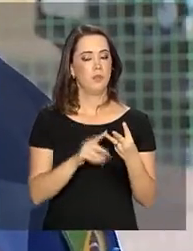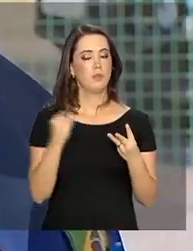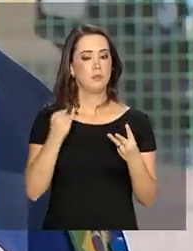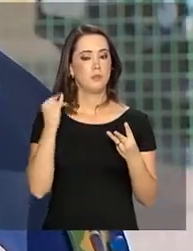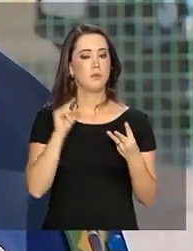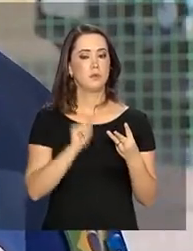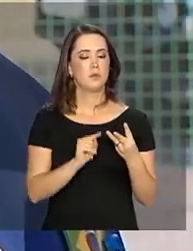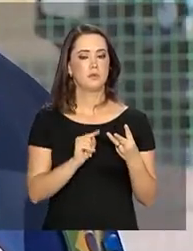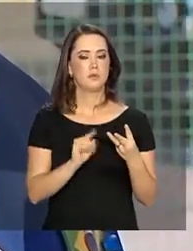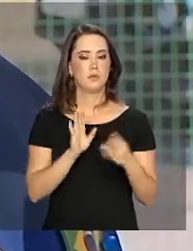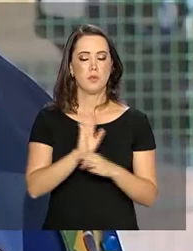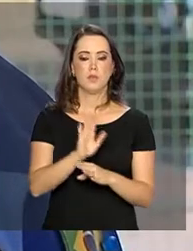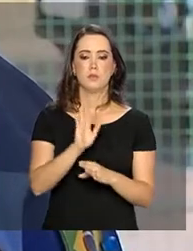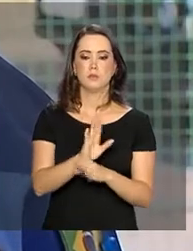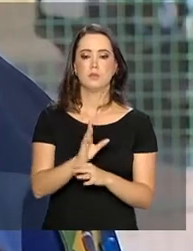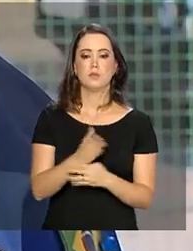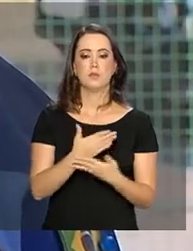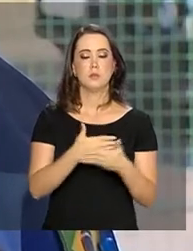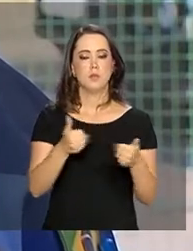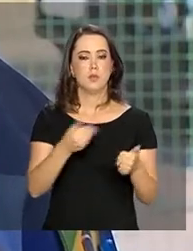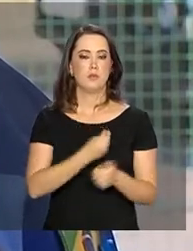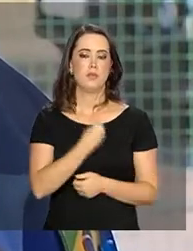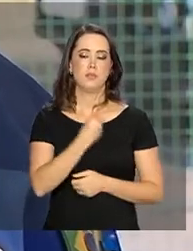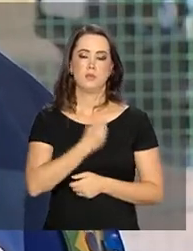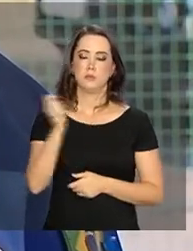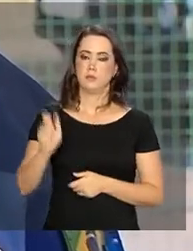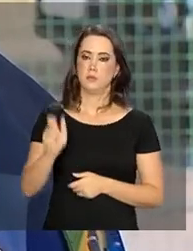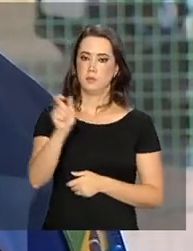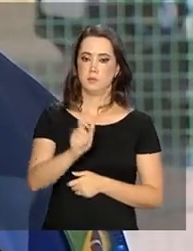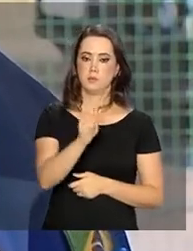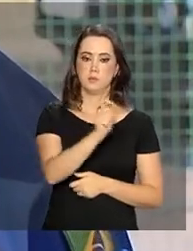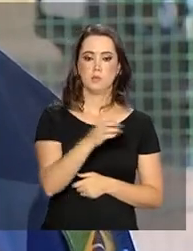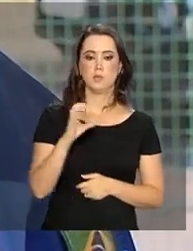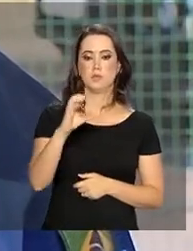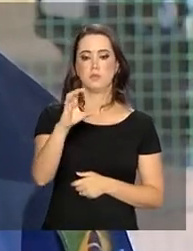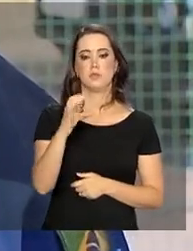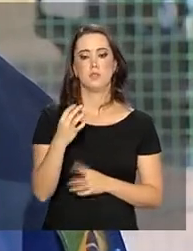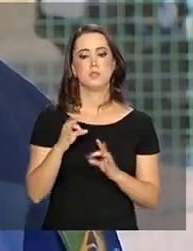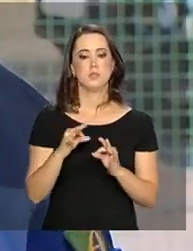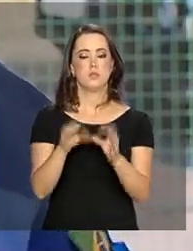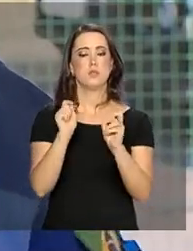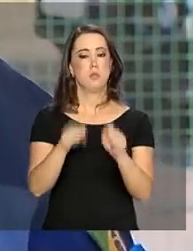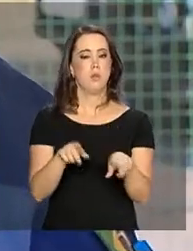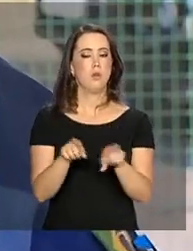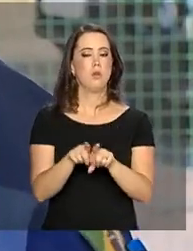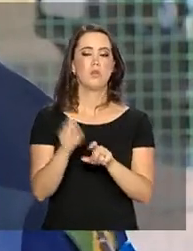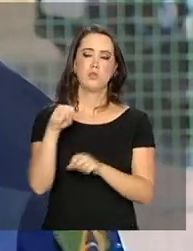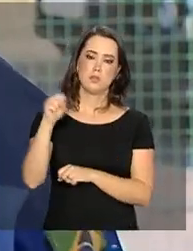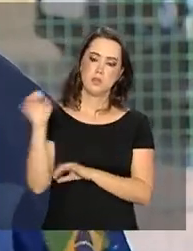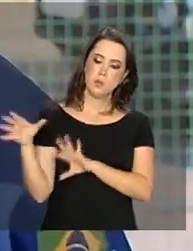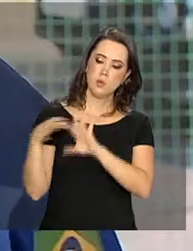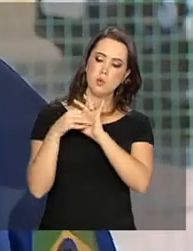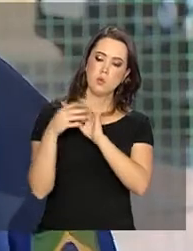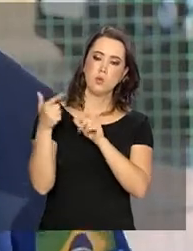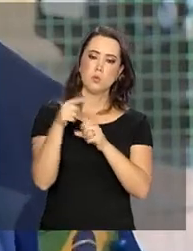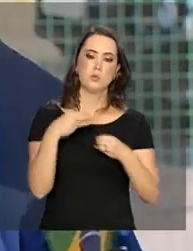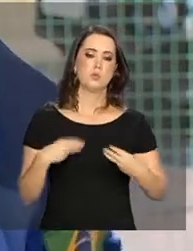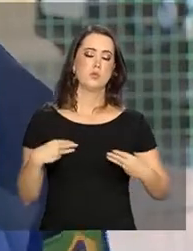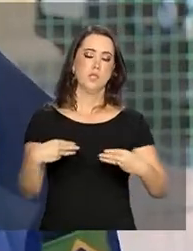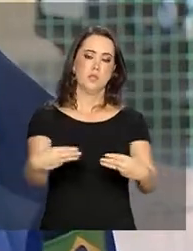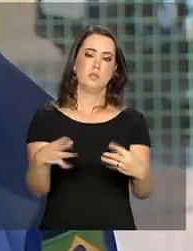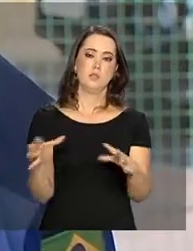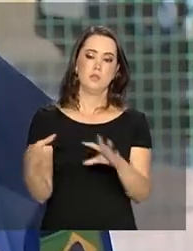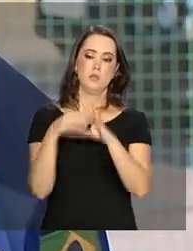que é contribuir para a qualidade de vida das pessoas. Então, a Ciência e Tecnologia, ela pode fazer isso em parceria com todos os outros ministérios